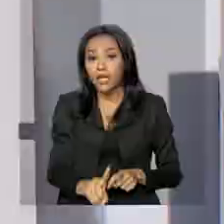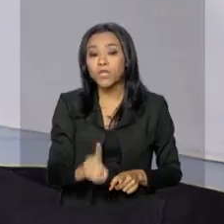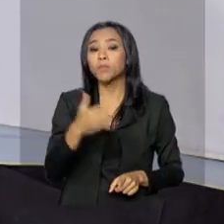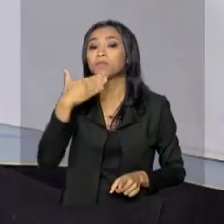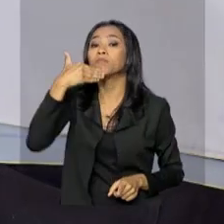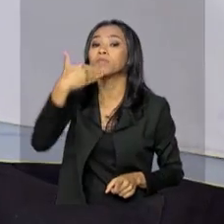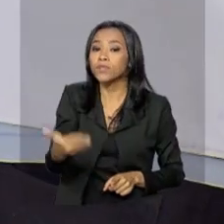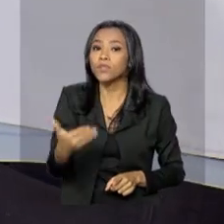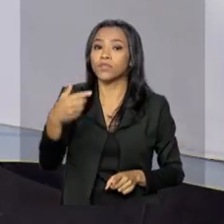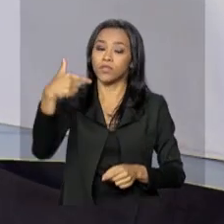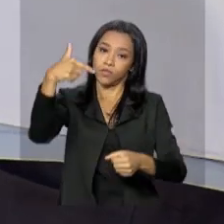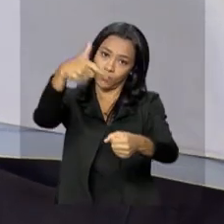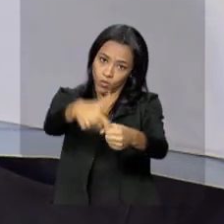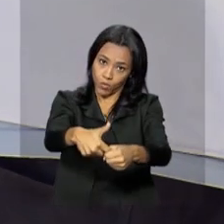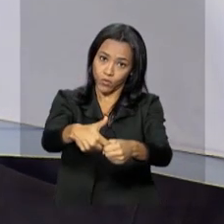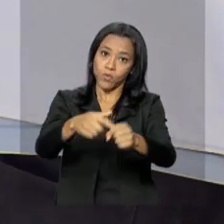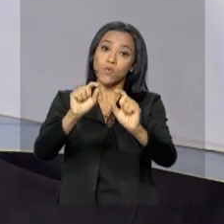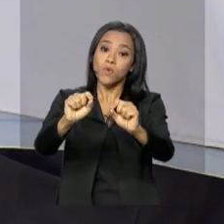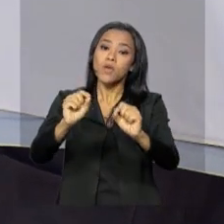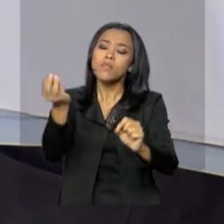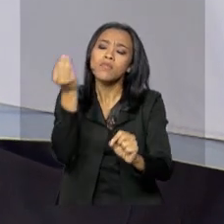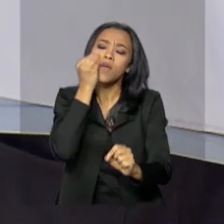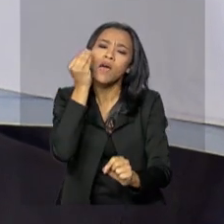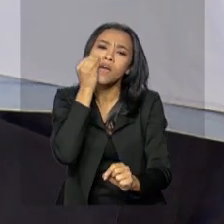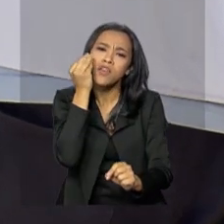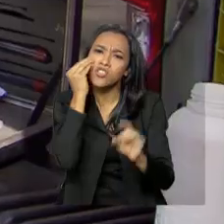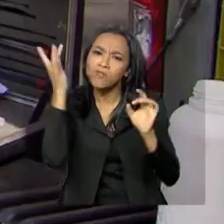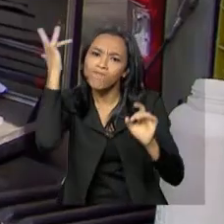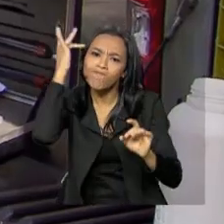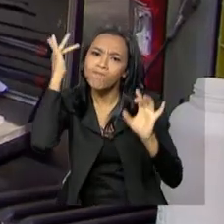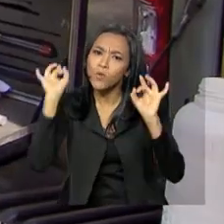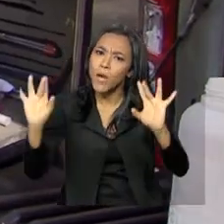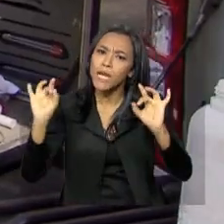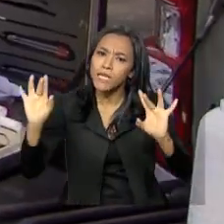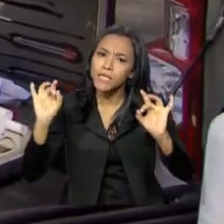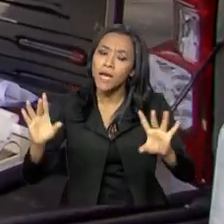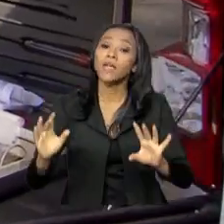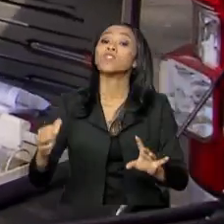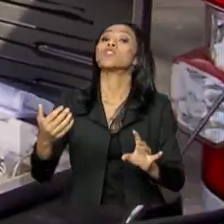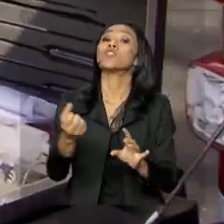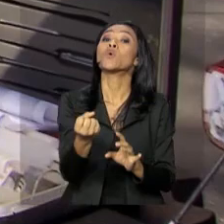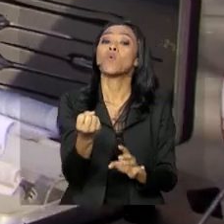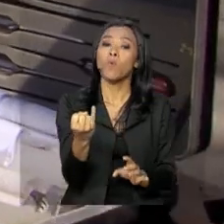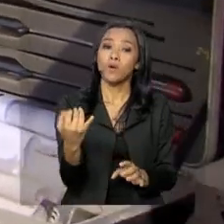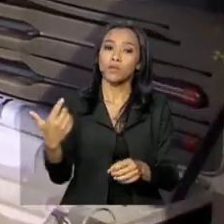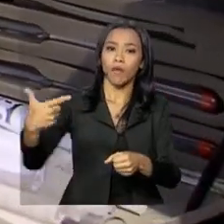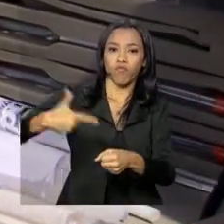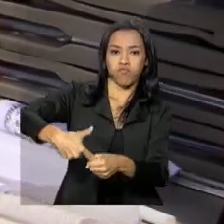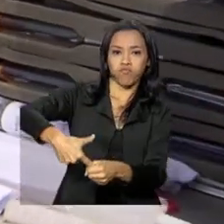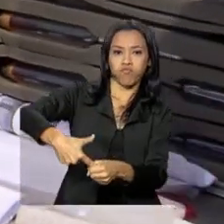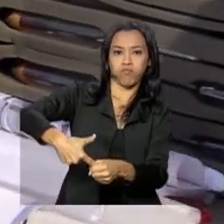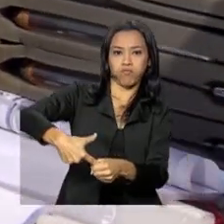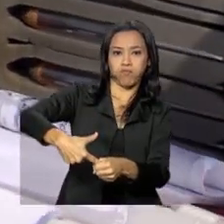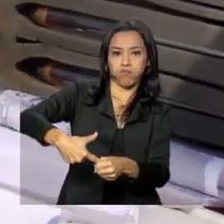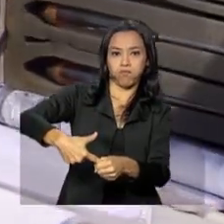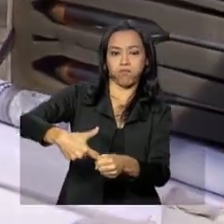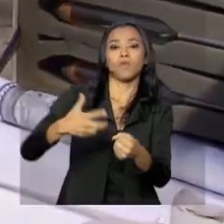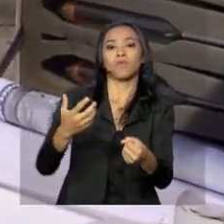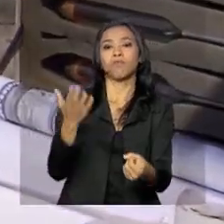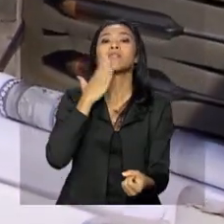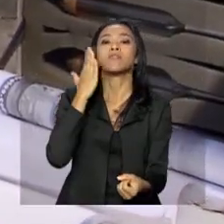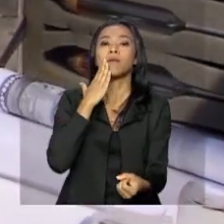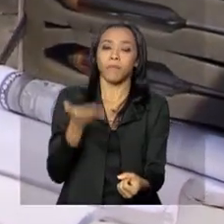solicitar no posto a realização de um teste de qualidade e de quantidade do combustível. Além disso, o